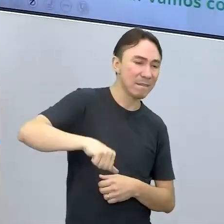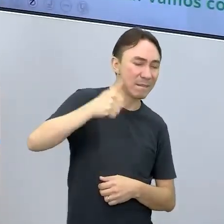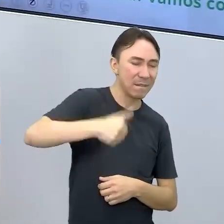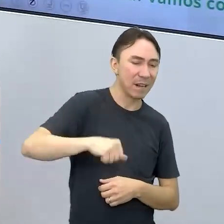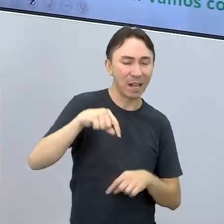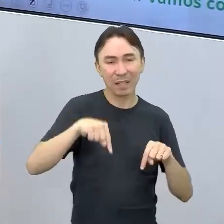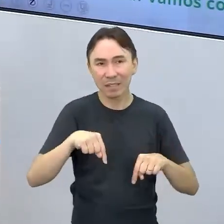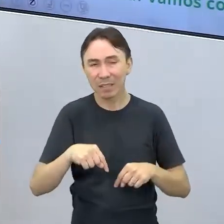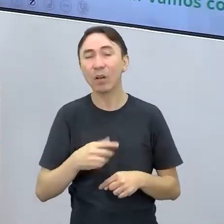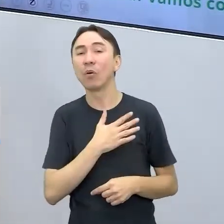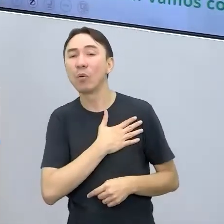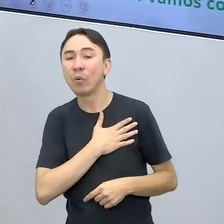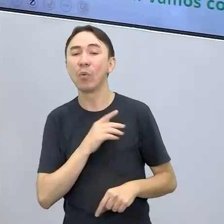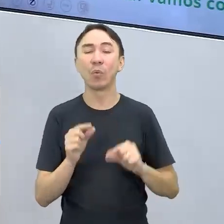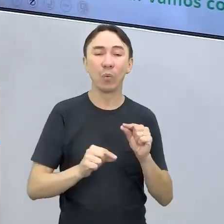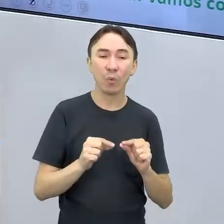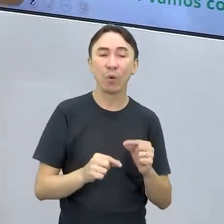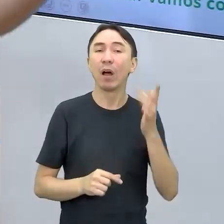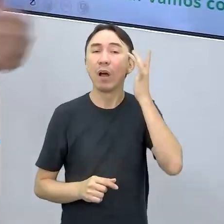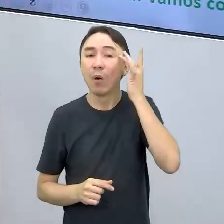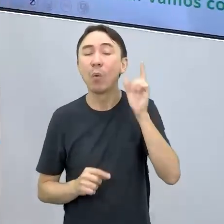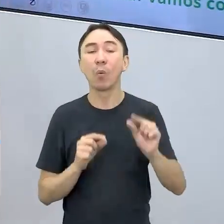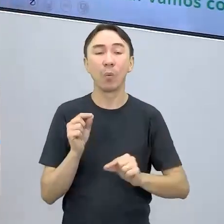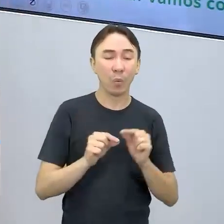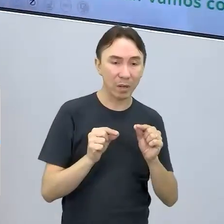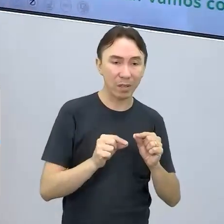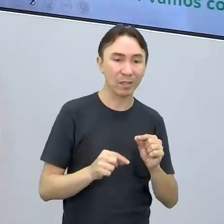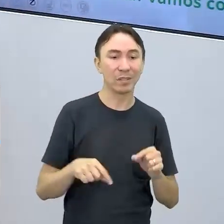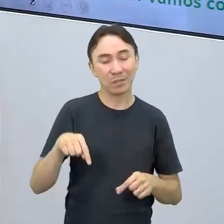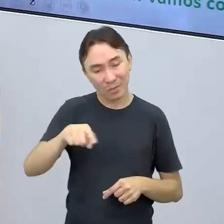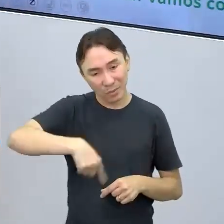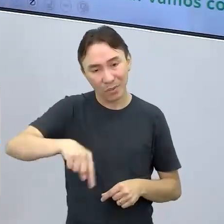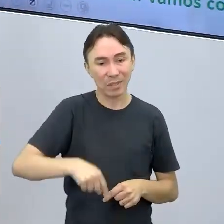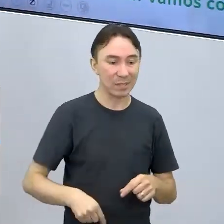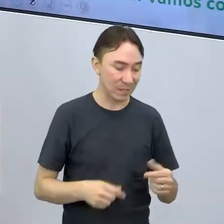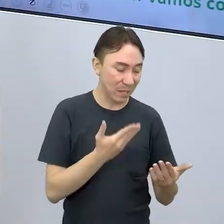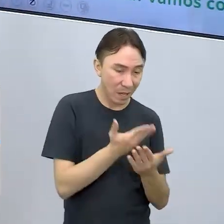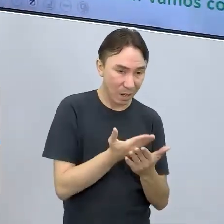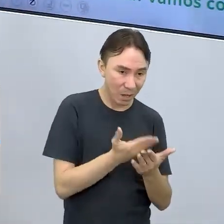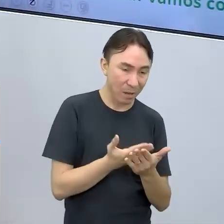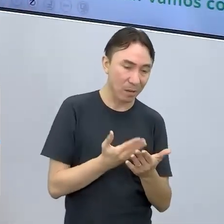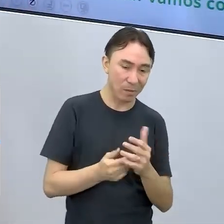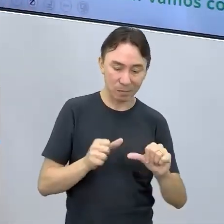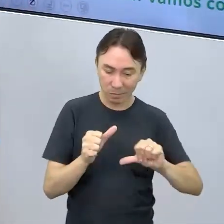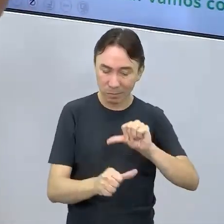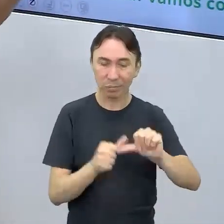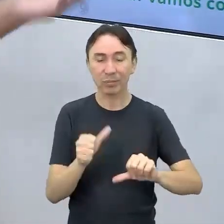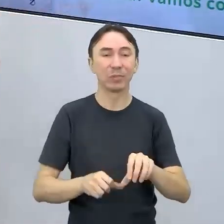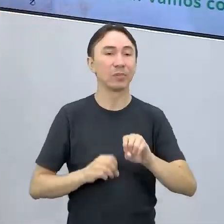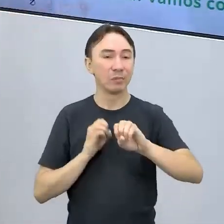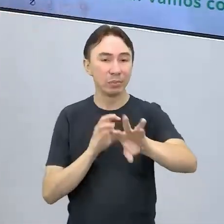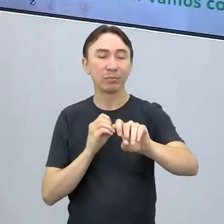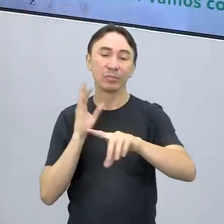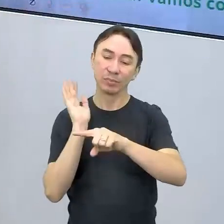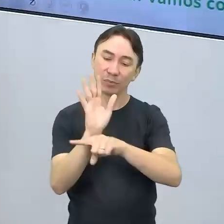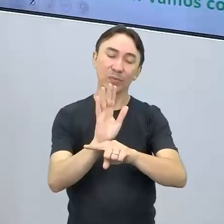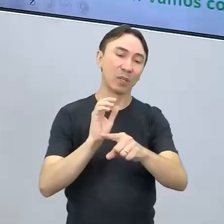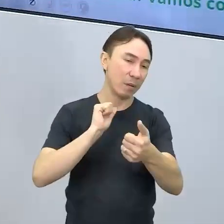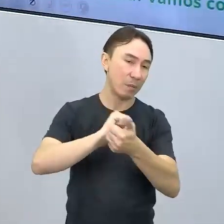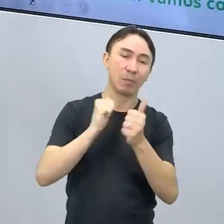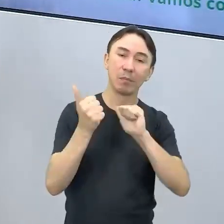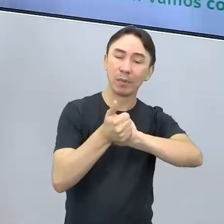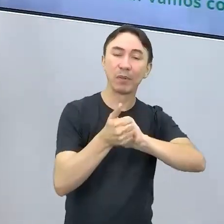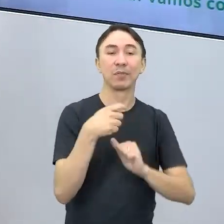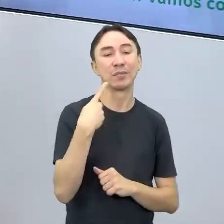achou, o que você gostou, o que você não gostou, para a gente trabalhar cada vez melhor essa aula para você. Agradeço a toda a produção do CMSP,